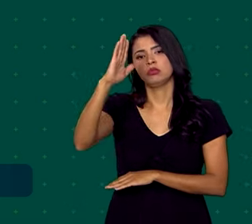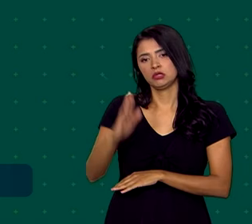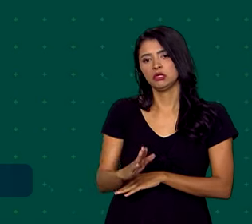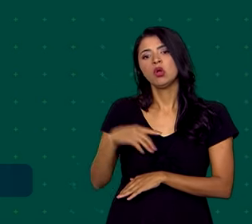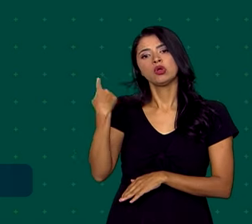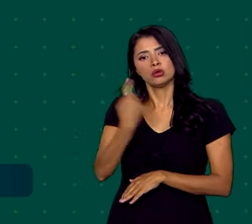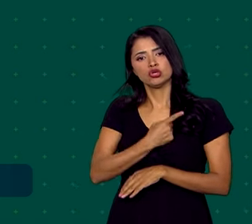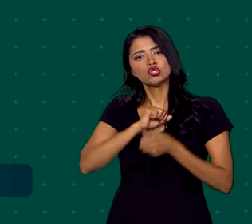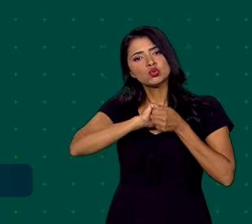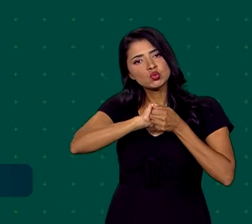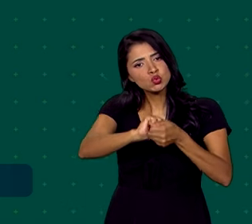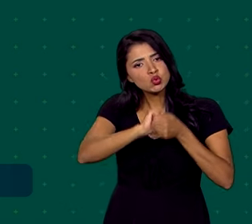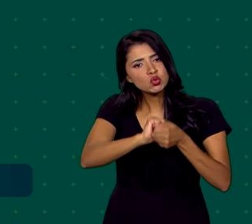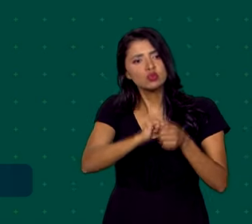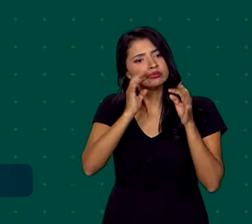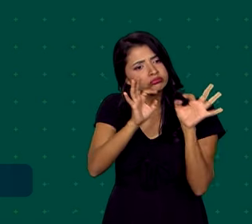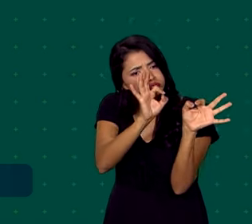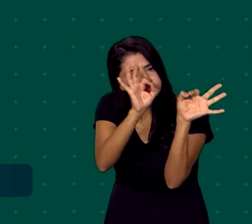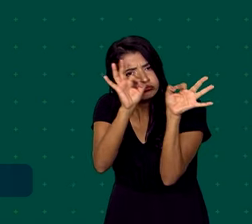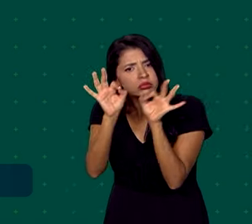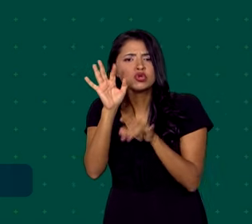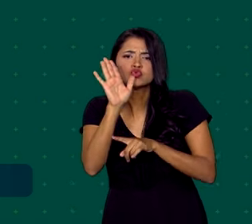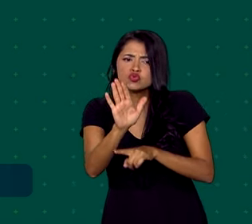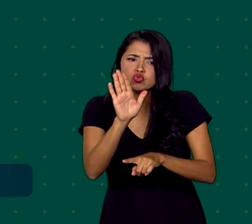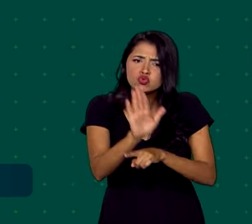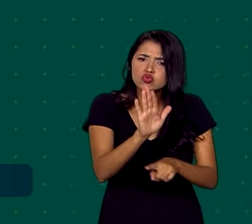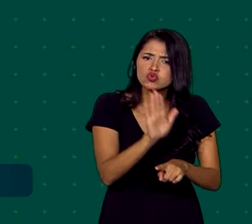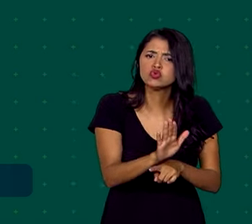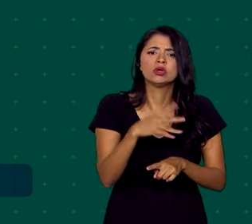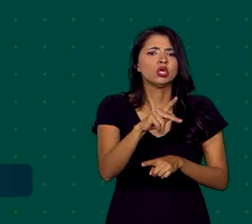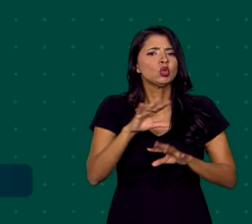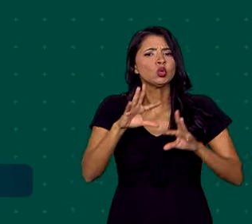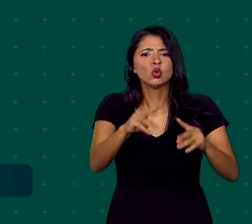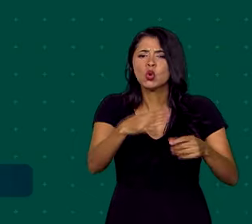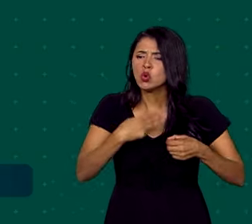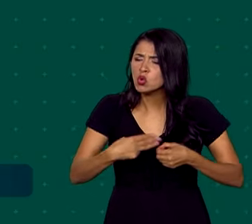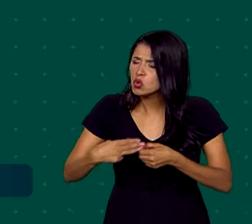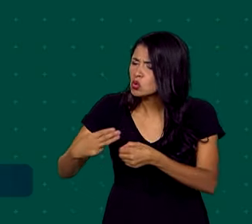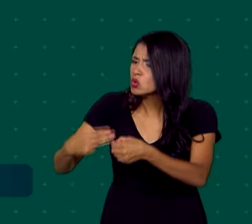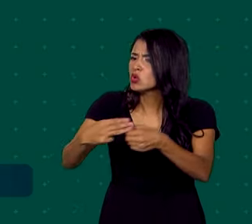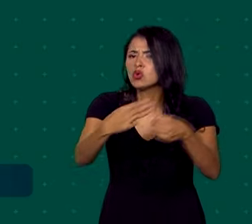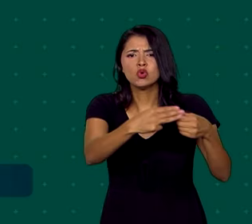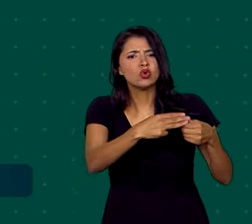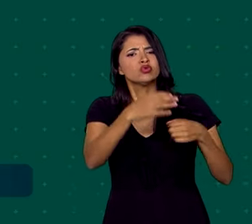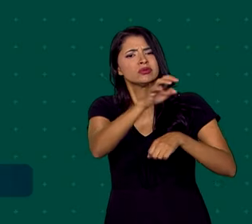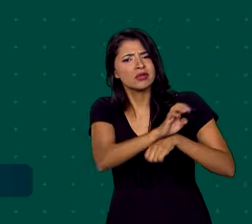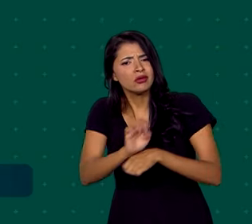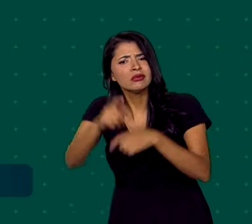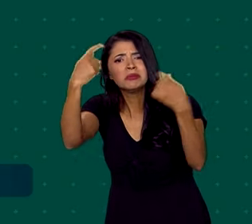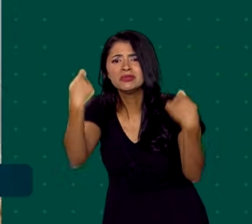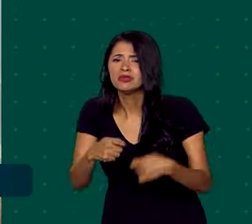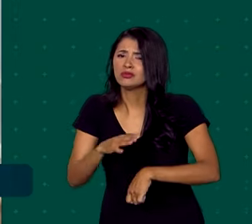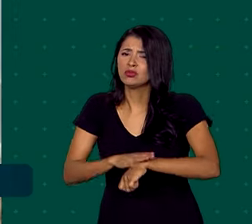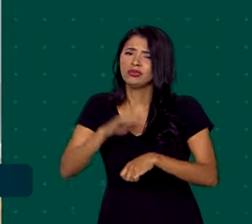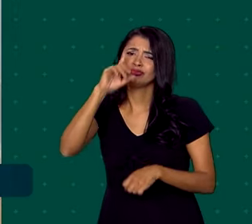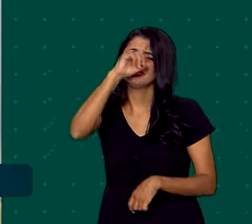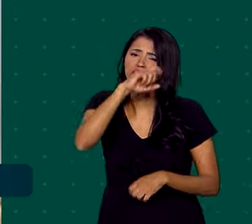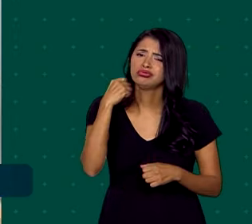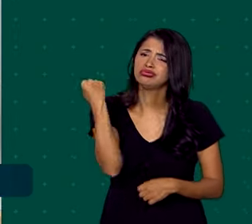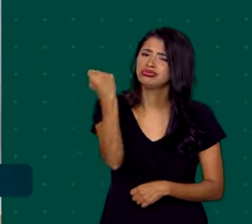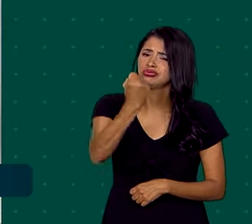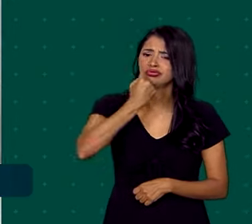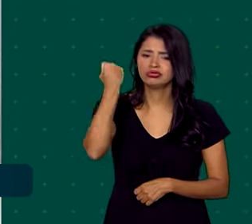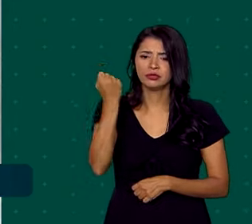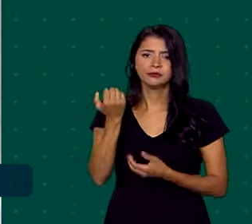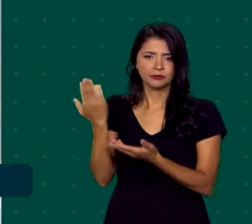E vamos estar juntos aí, acompanhando e ajudando todos os municípios, estados que estão precisando desse momento tão grave. Segundo o